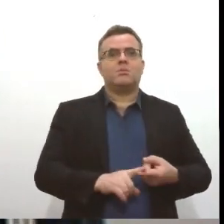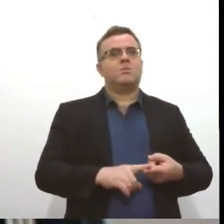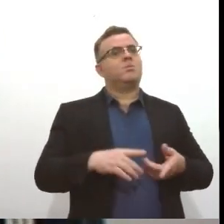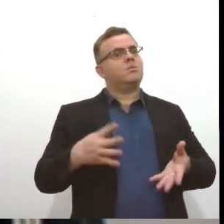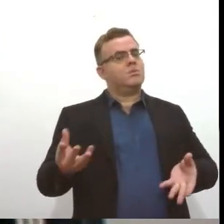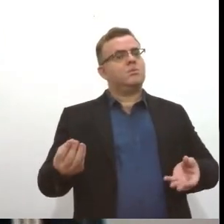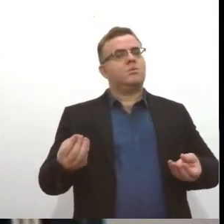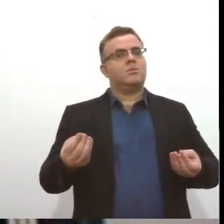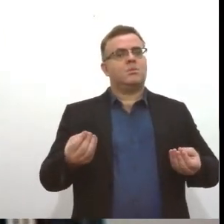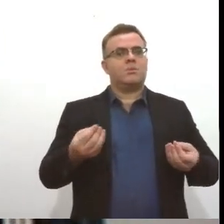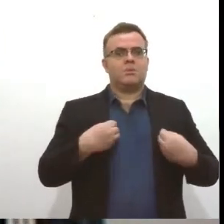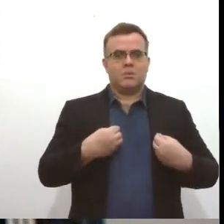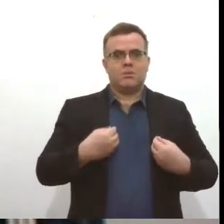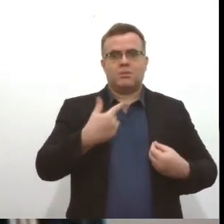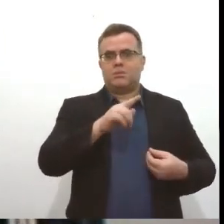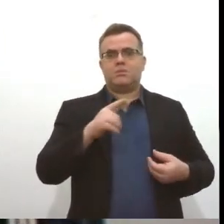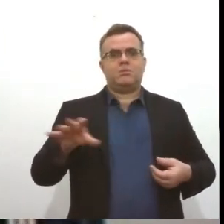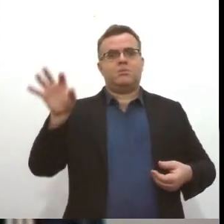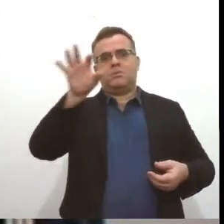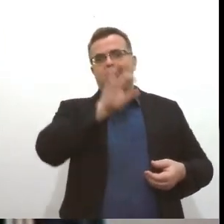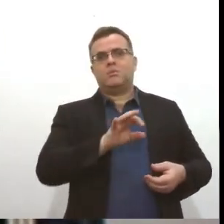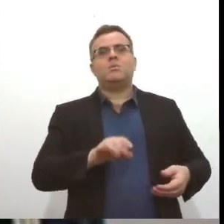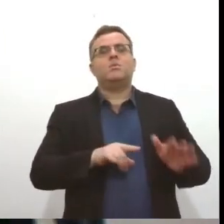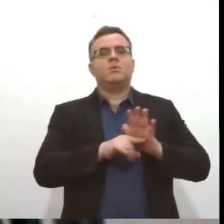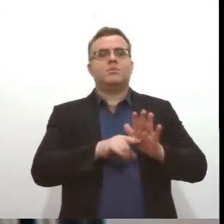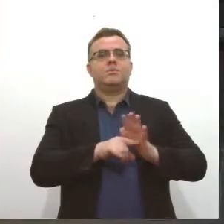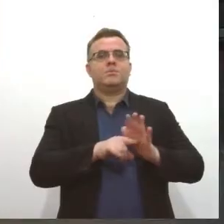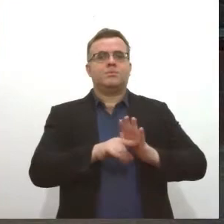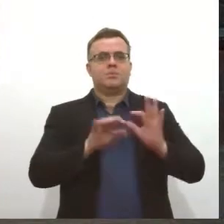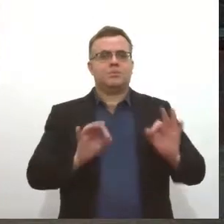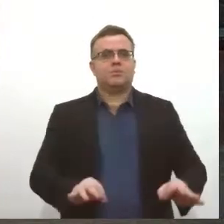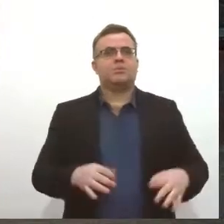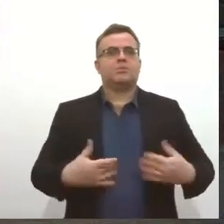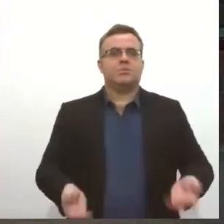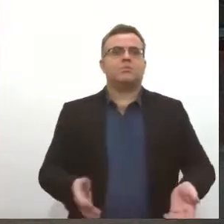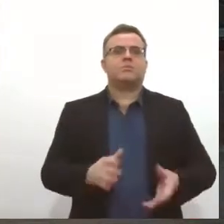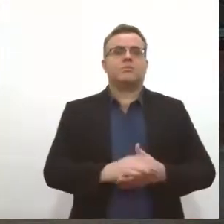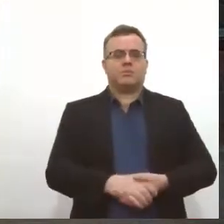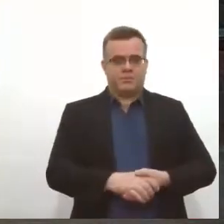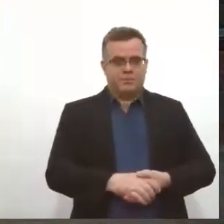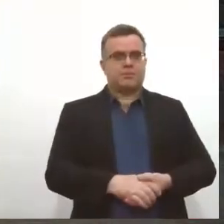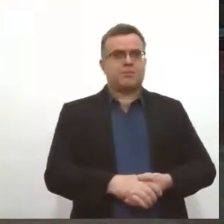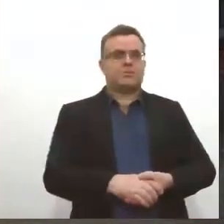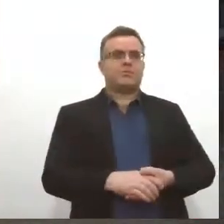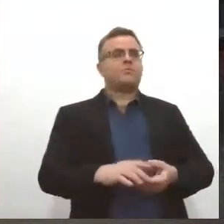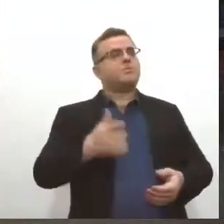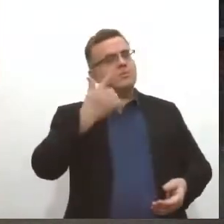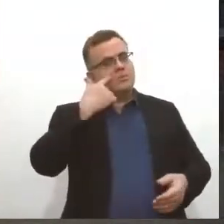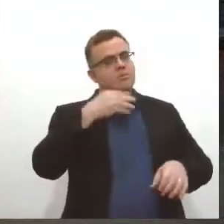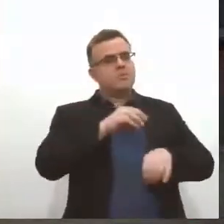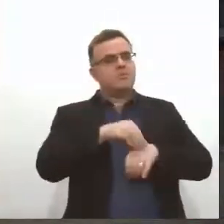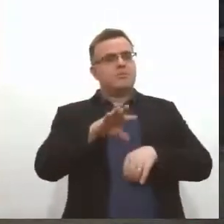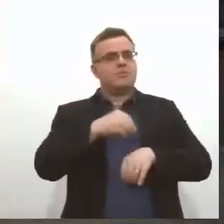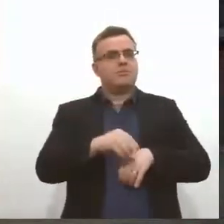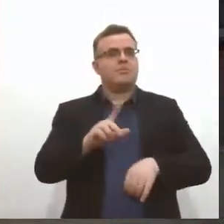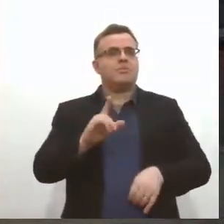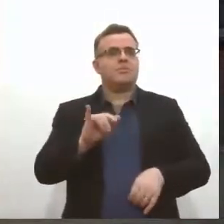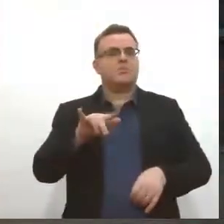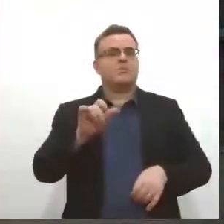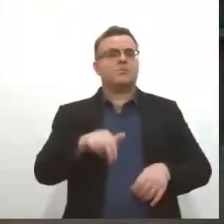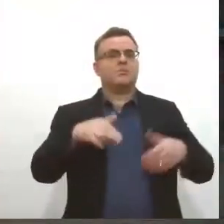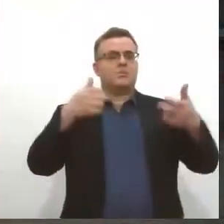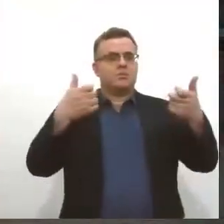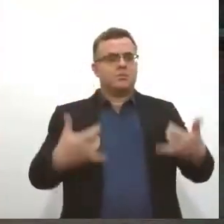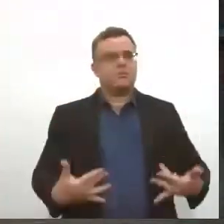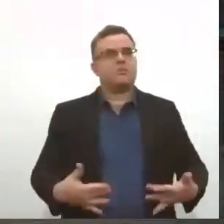de outros estados para fazer esse procedimento. Olha só, que bacana as informações da doutora Lilian, hoje, aqui no Jornal da Lese. O tempo